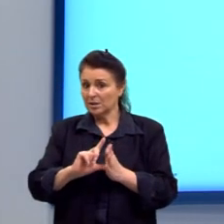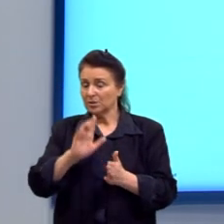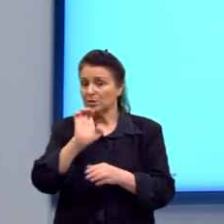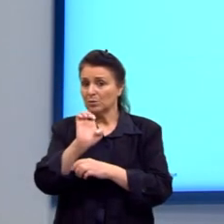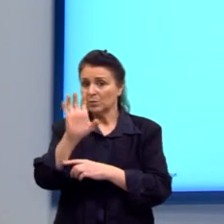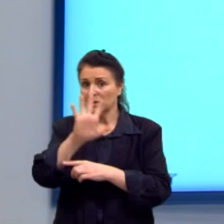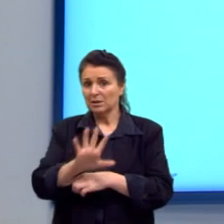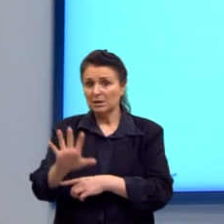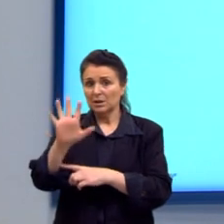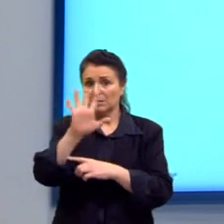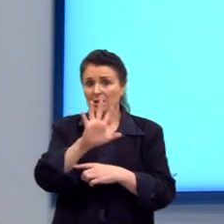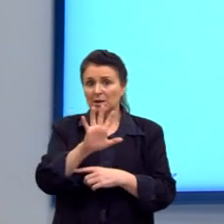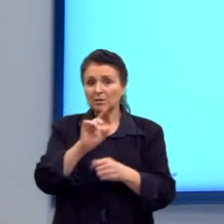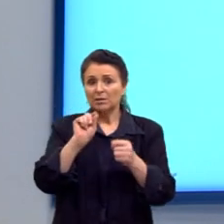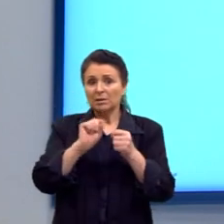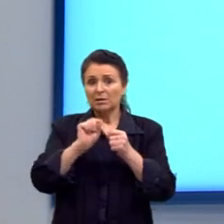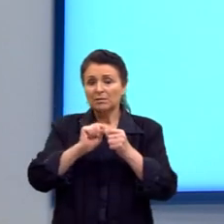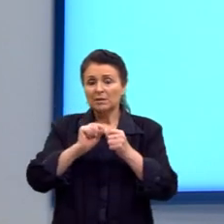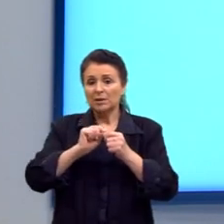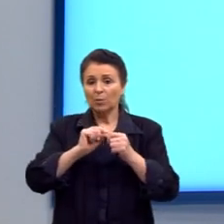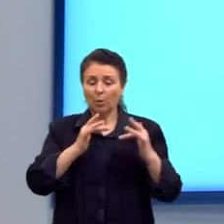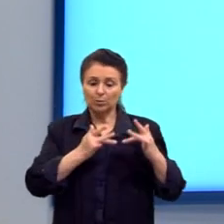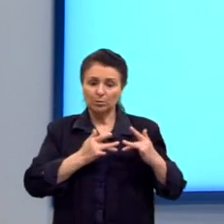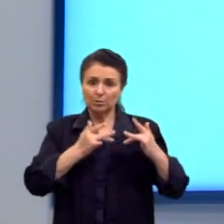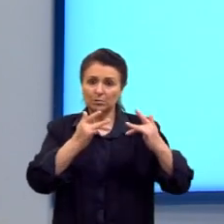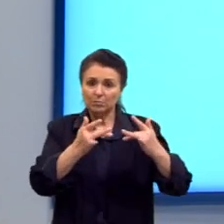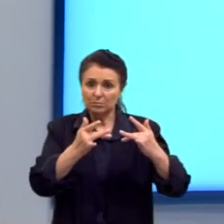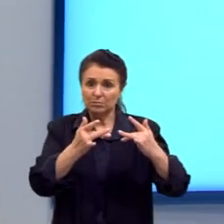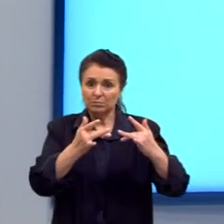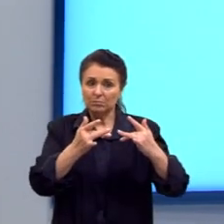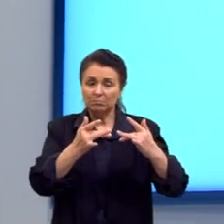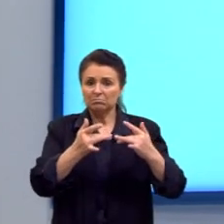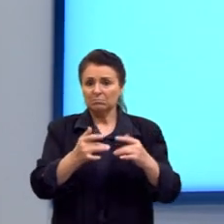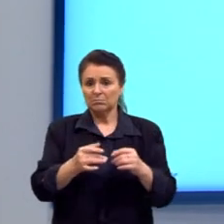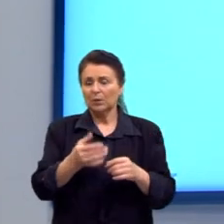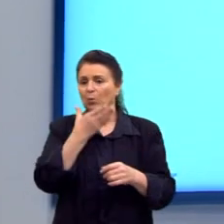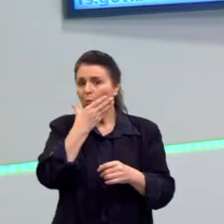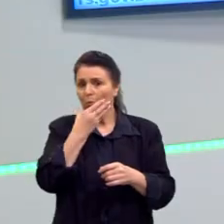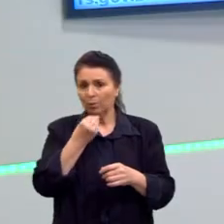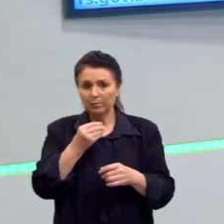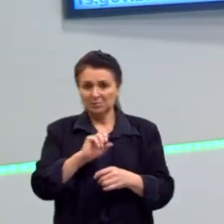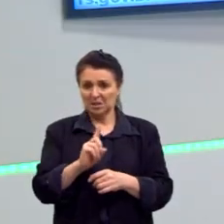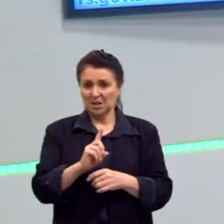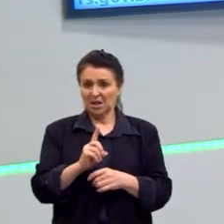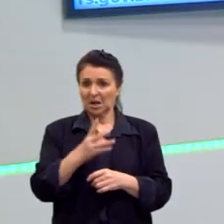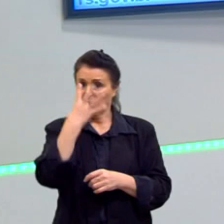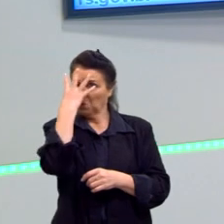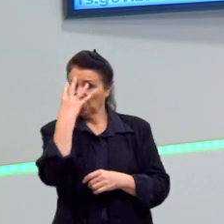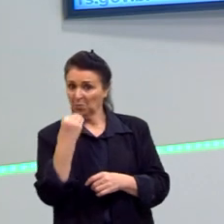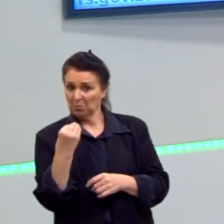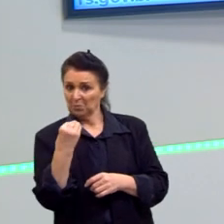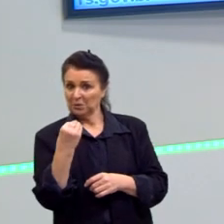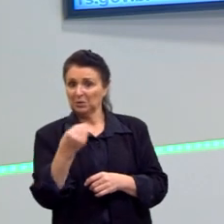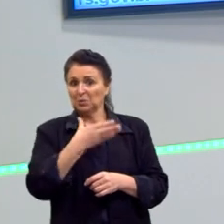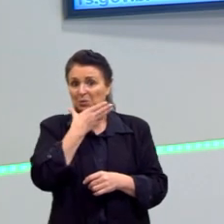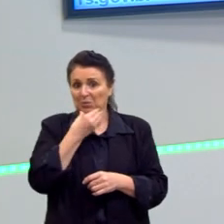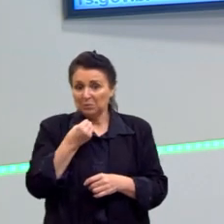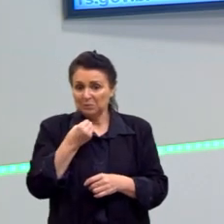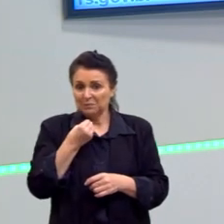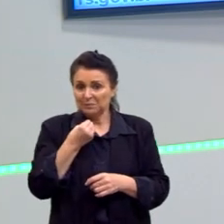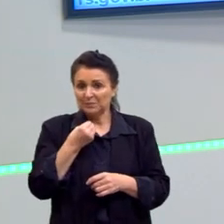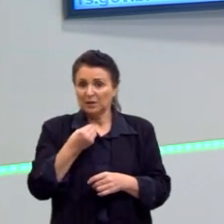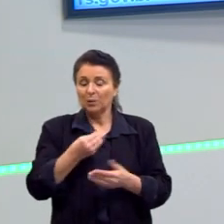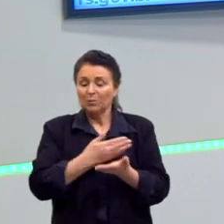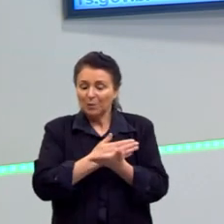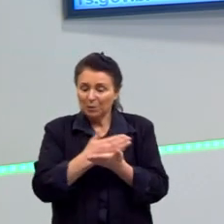Estado. E exerciam a solidariedade? Também não, porque o homem era lobo do homem. Então, acabavam aqui entrando em conflito. Então, sempre que entrar